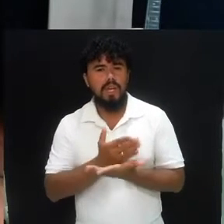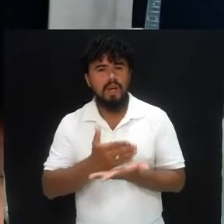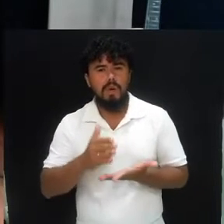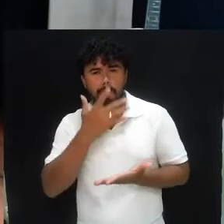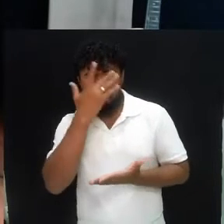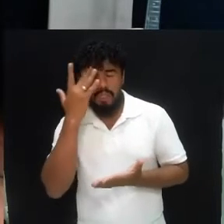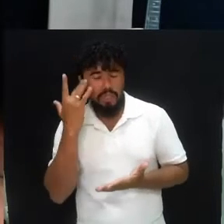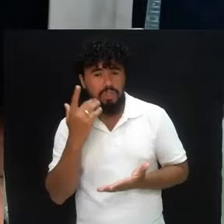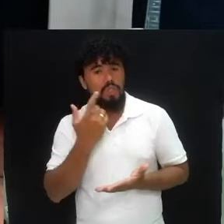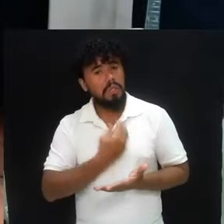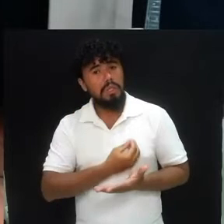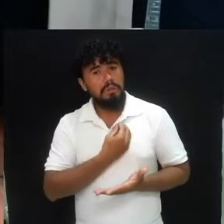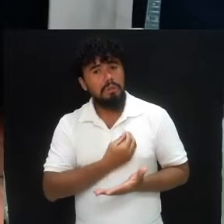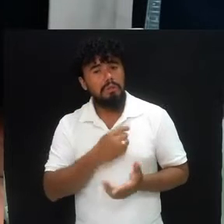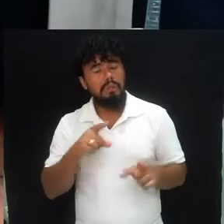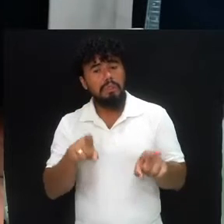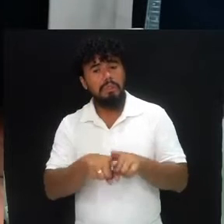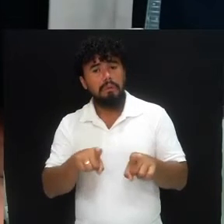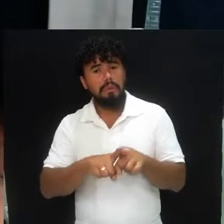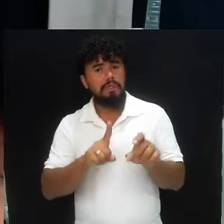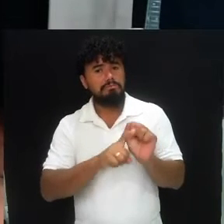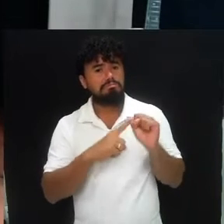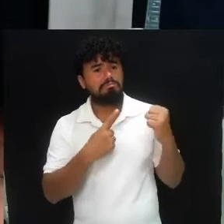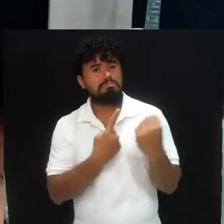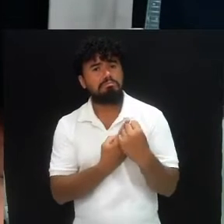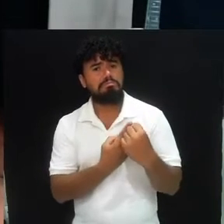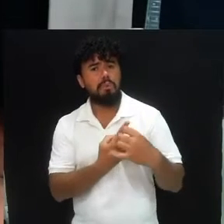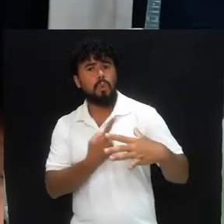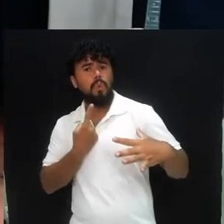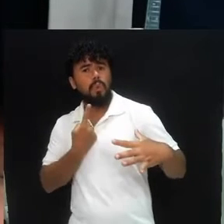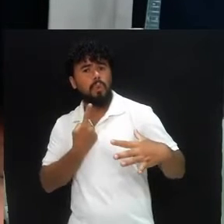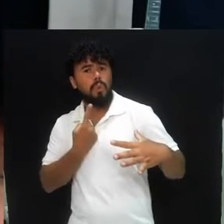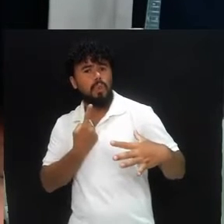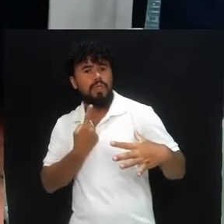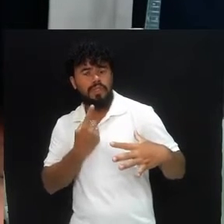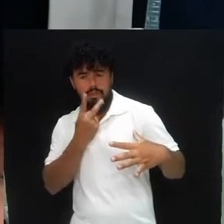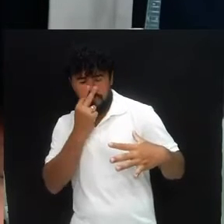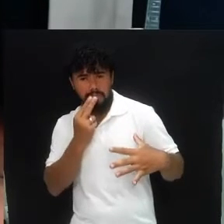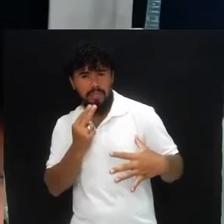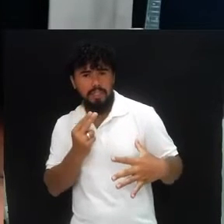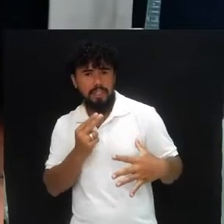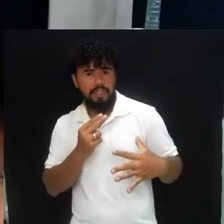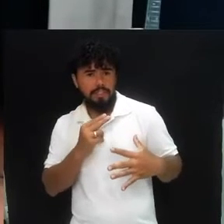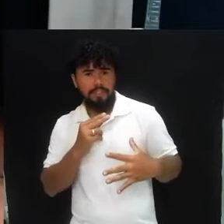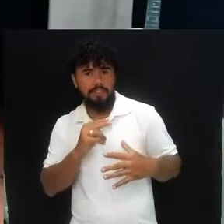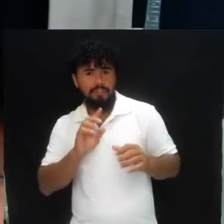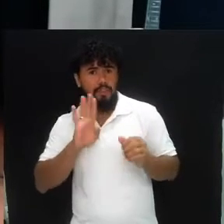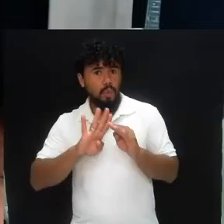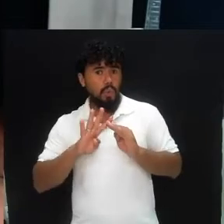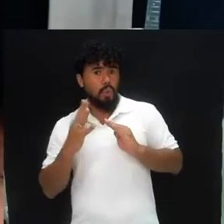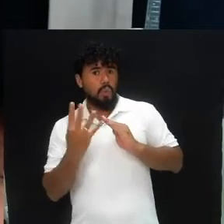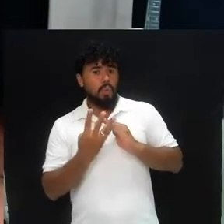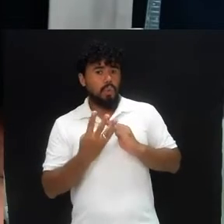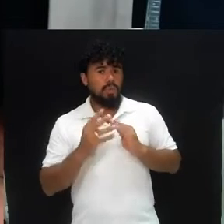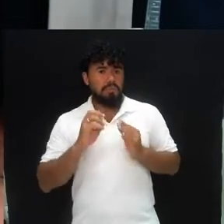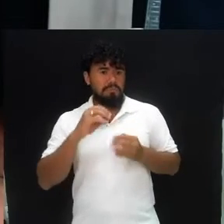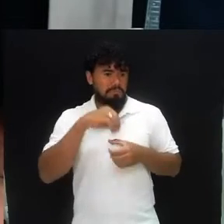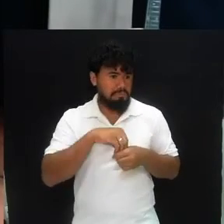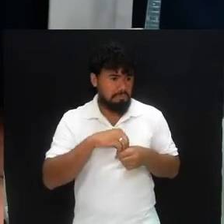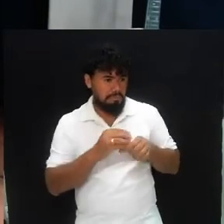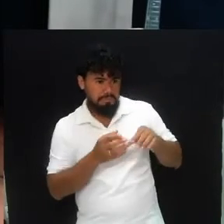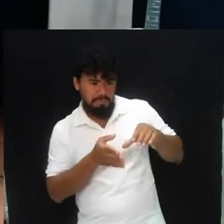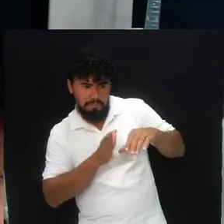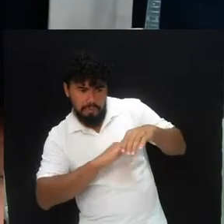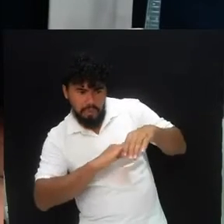Bíblia que viveram também o confinamento. Que de alguma forma ficaram em suas quarentenas, ou num calabouço, ou no